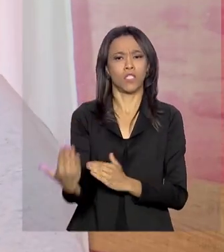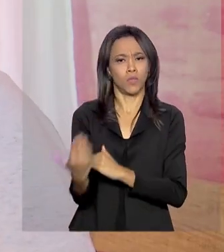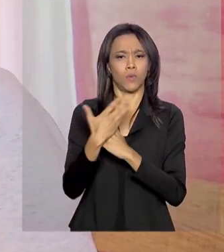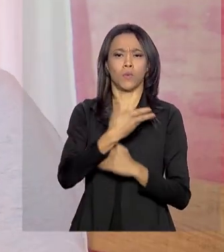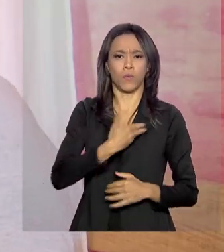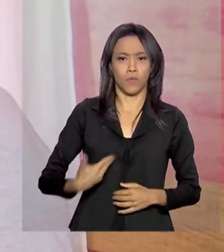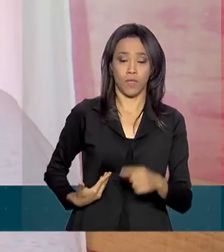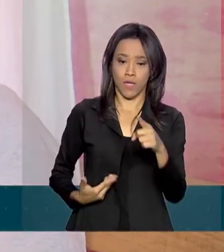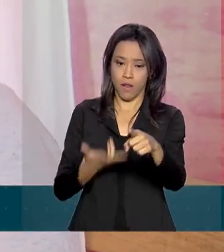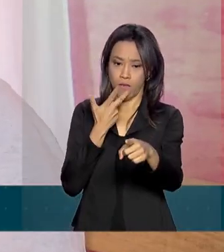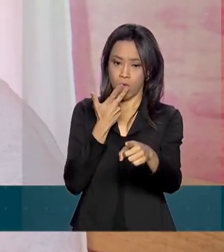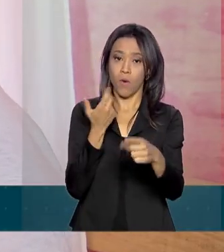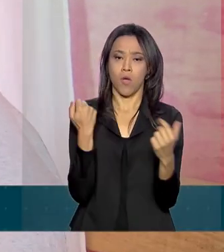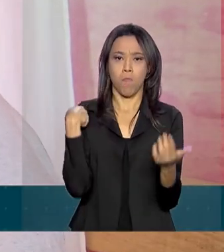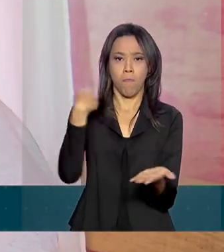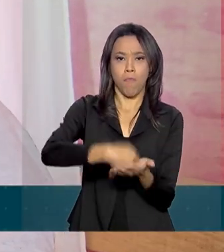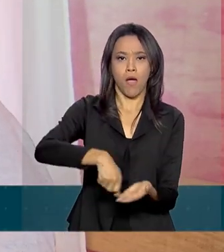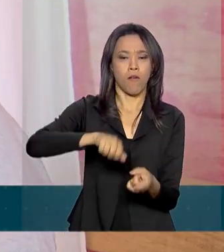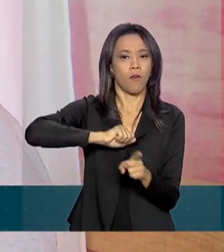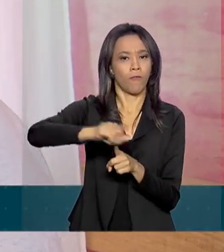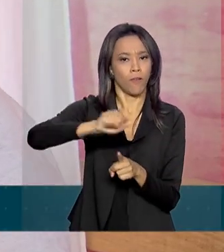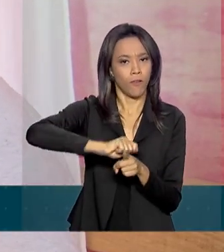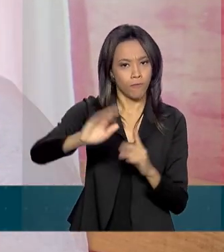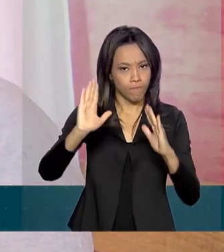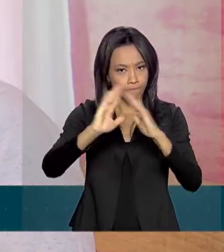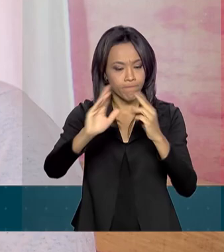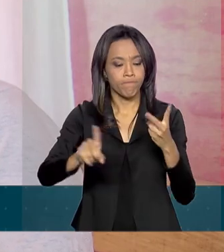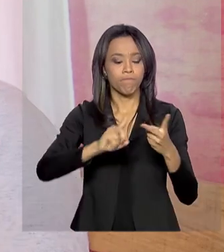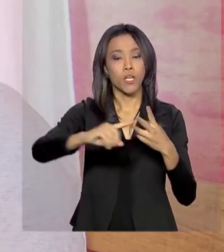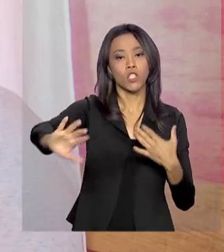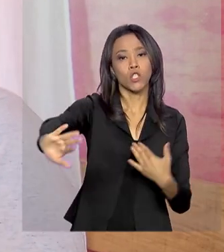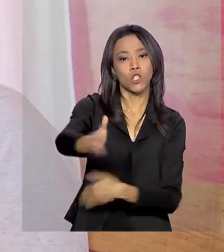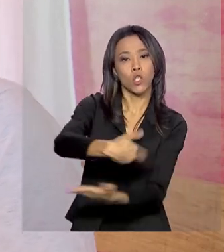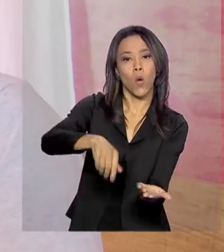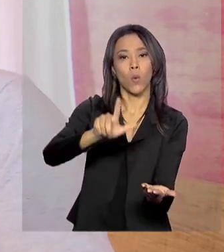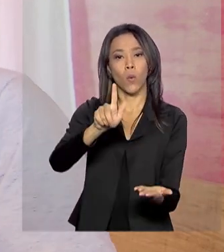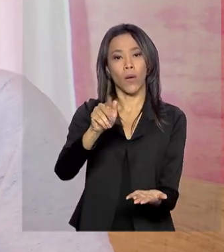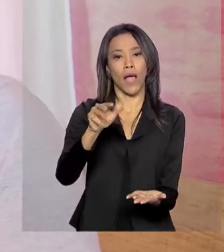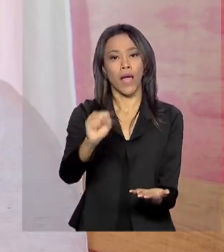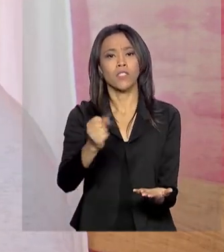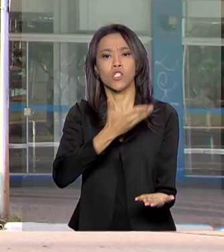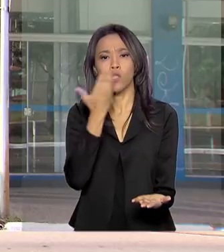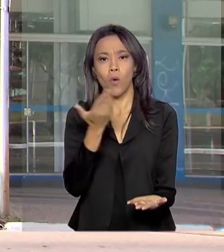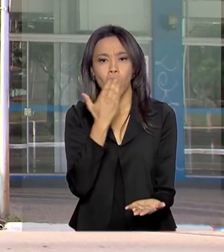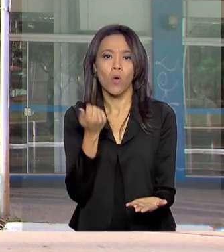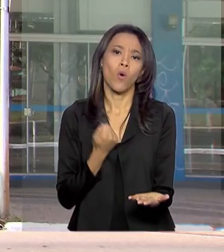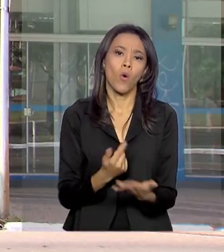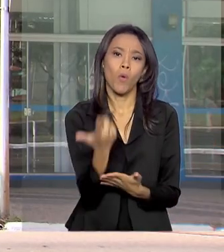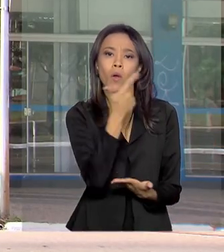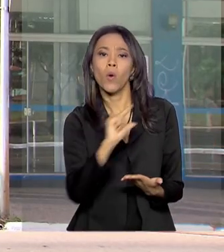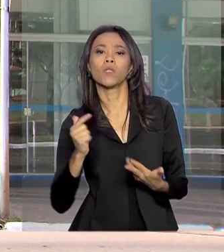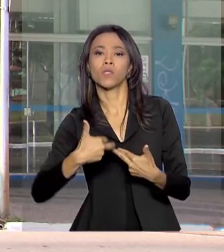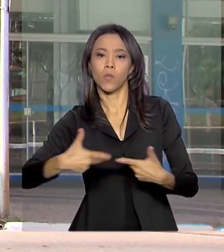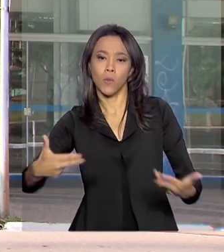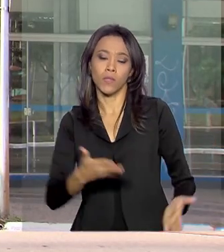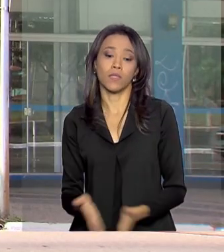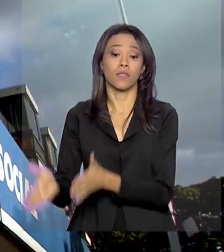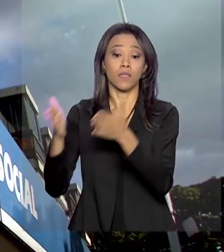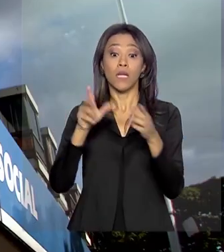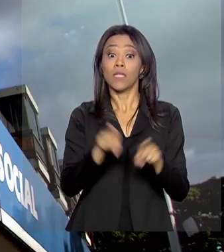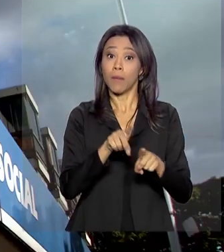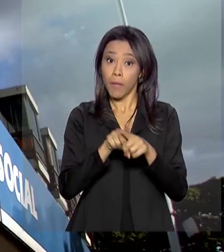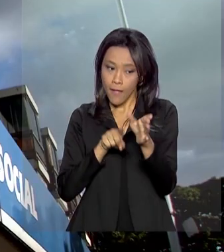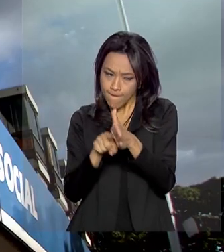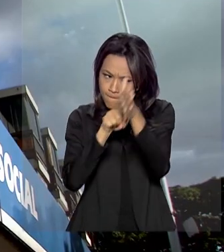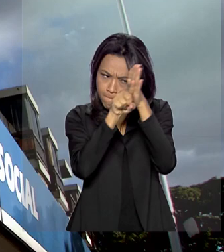Eu pago aluguel, troco gás, o que sobra a gente compra coisa para a gente casa. O pente fino chegou também